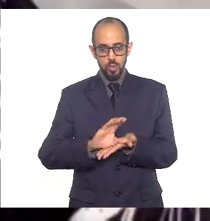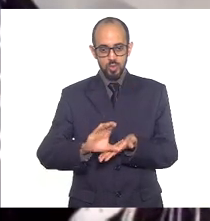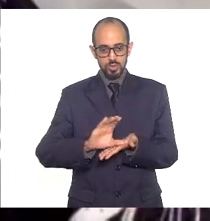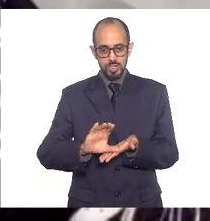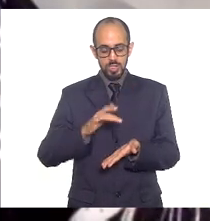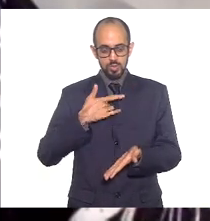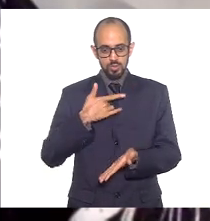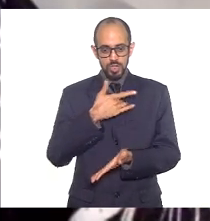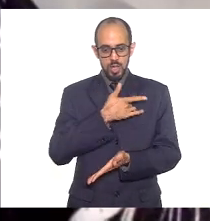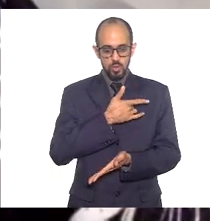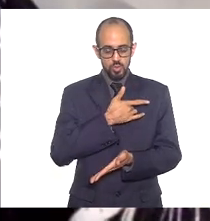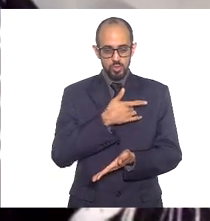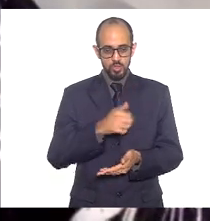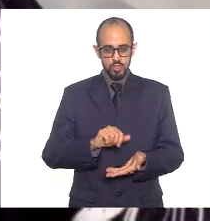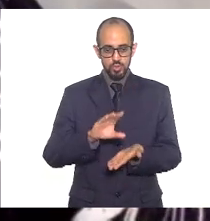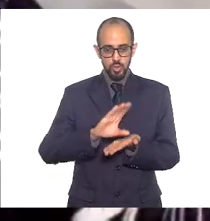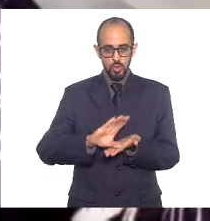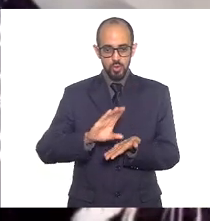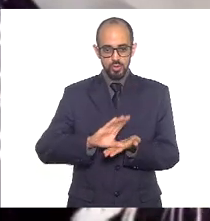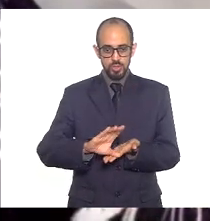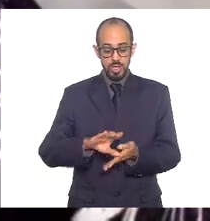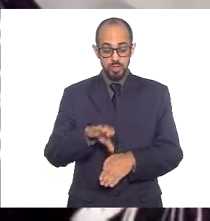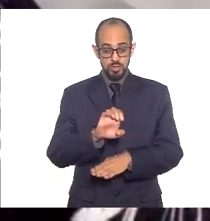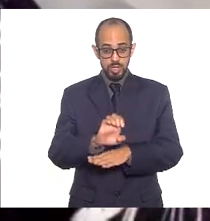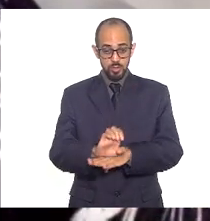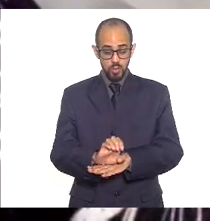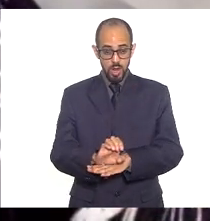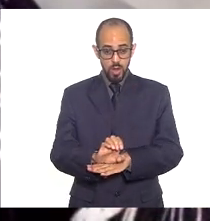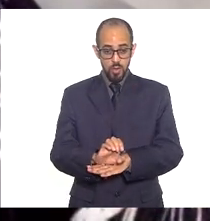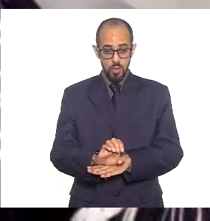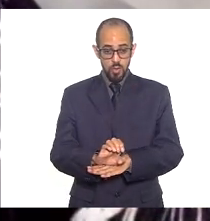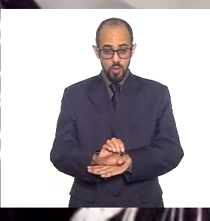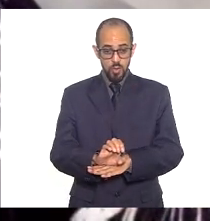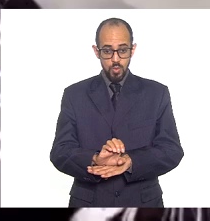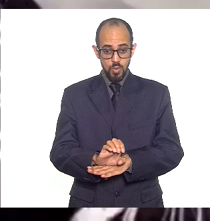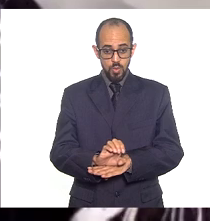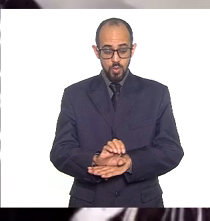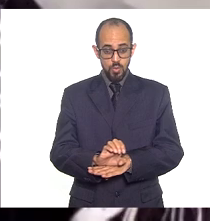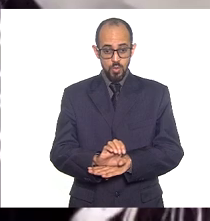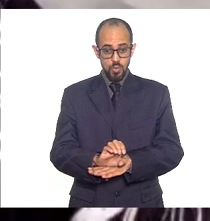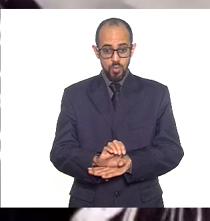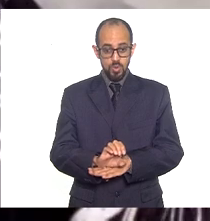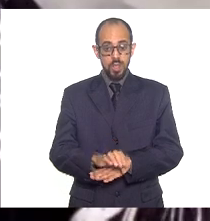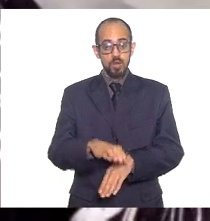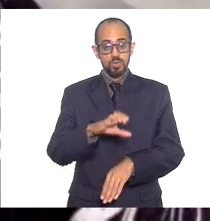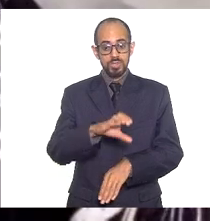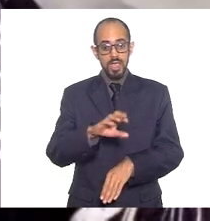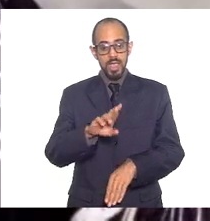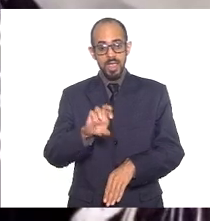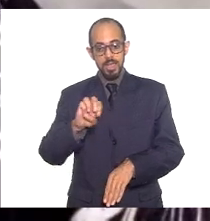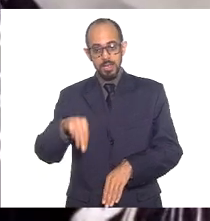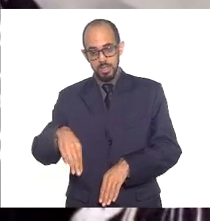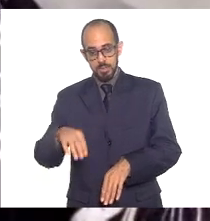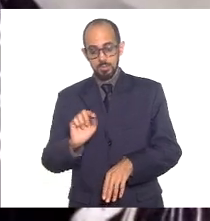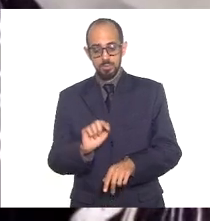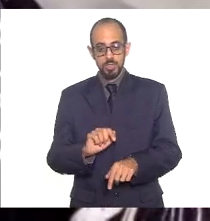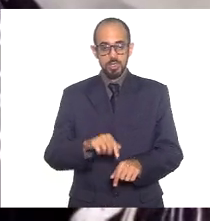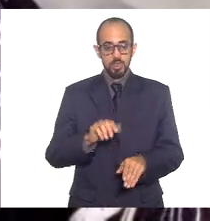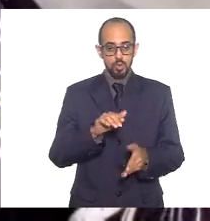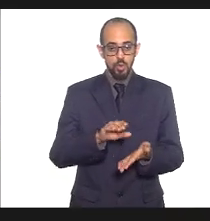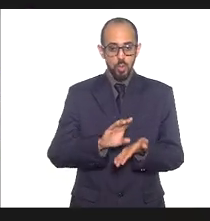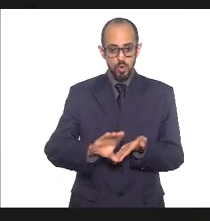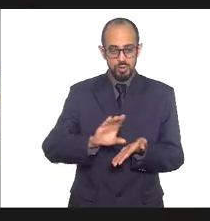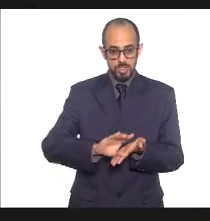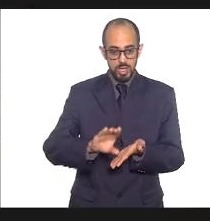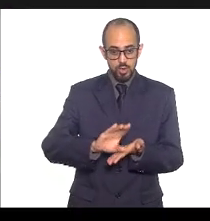Saúde, do Conselho Estadual, do Conselho Regional de Medicina, do Conselho de Enfermagem